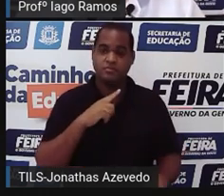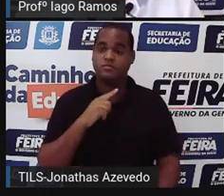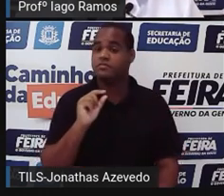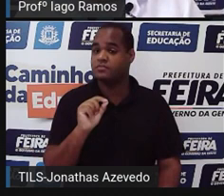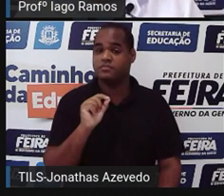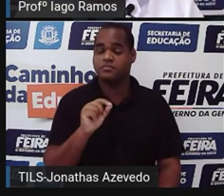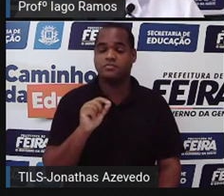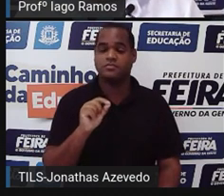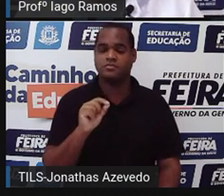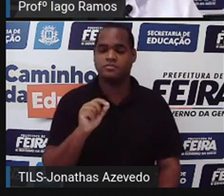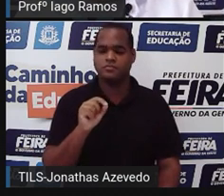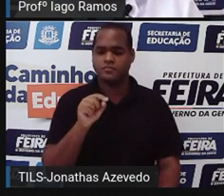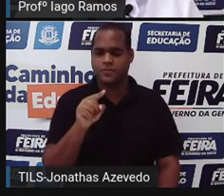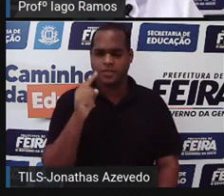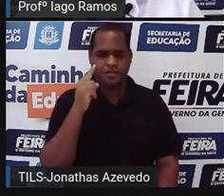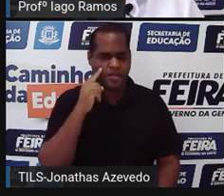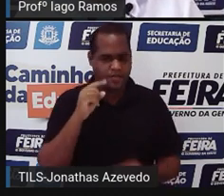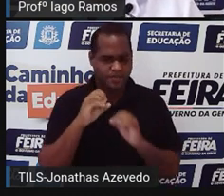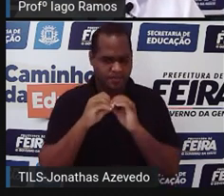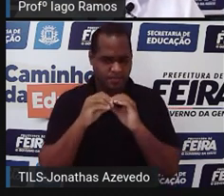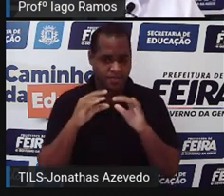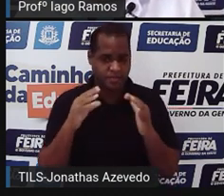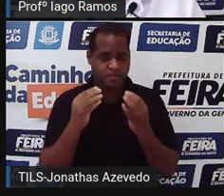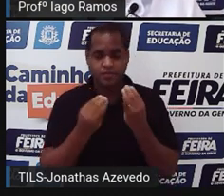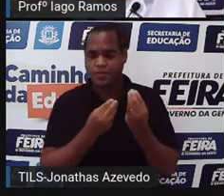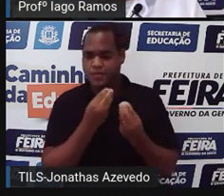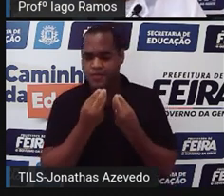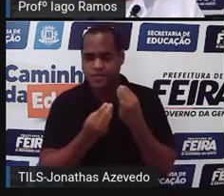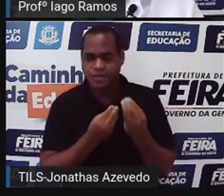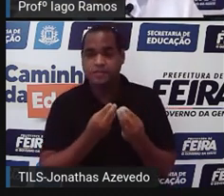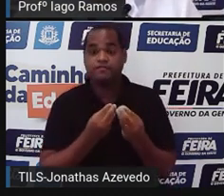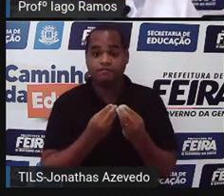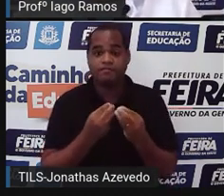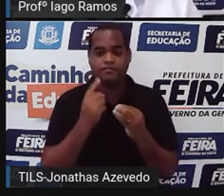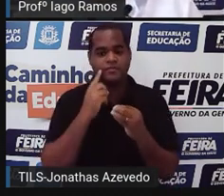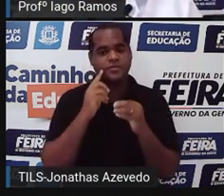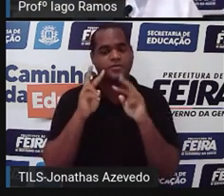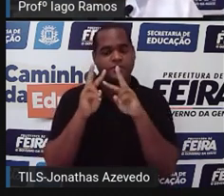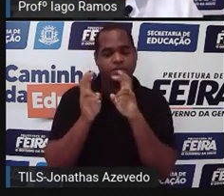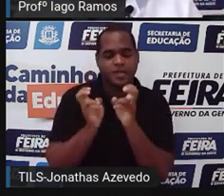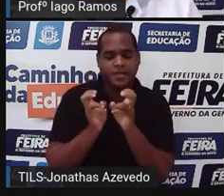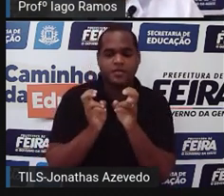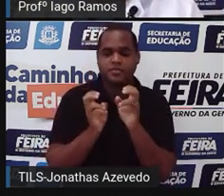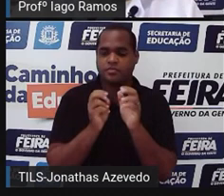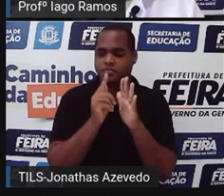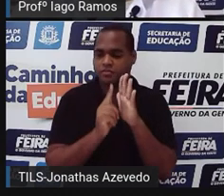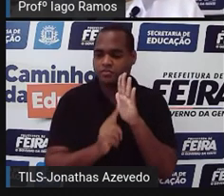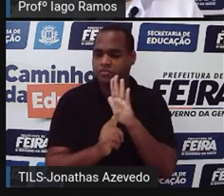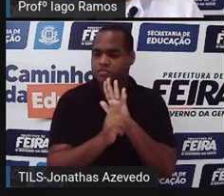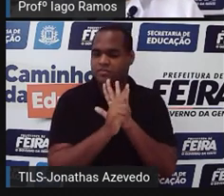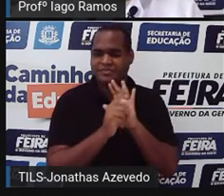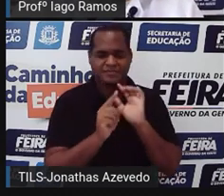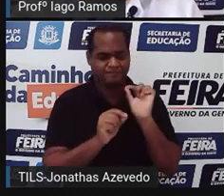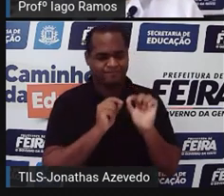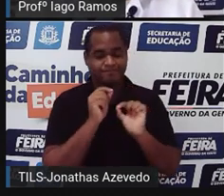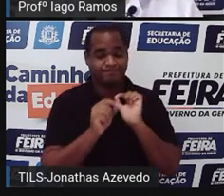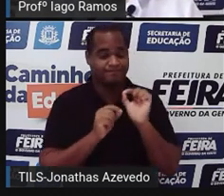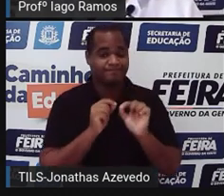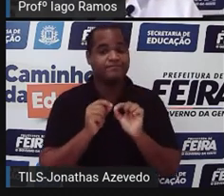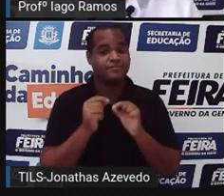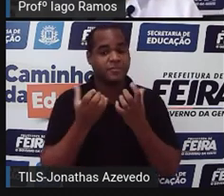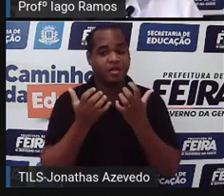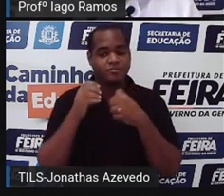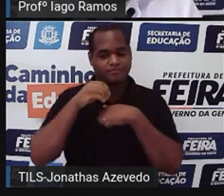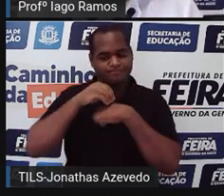tentar descobrir qual é o assunto desse gráfico. Esse gráfico trata do quê? O que ele quer